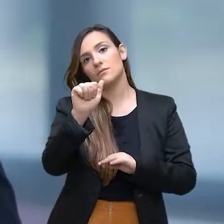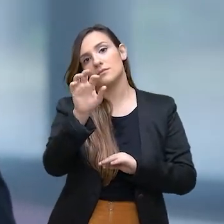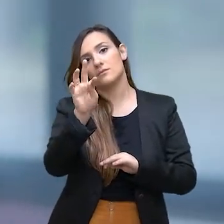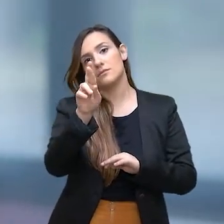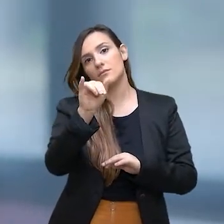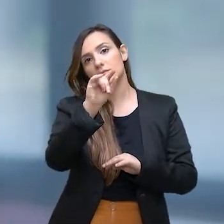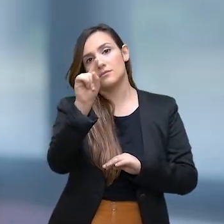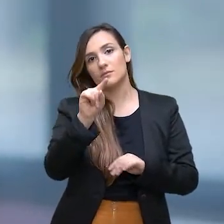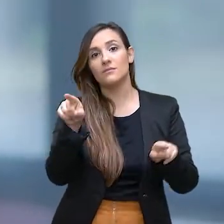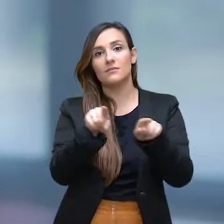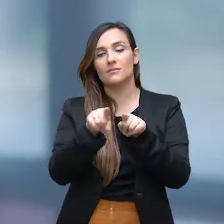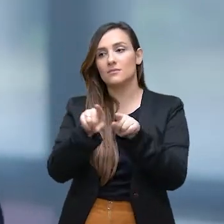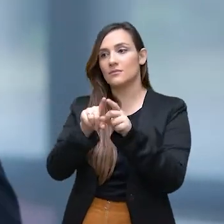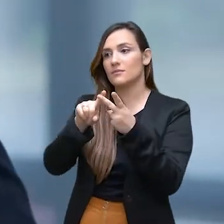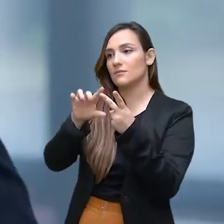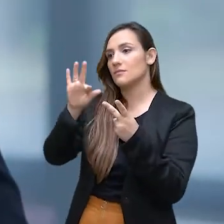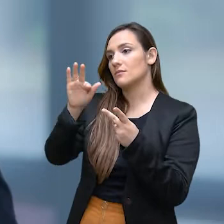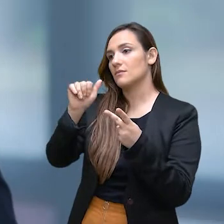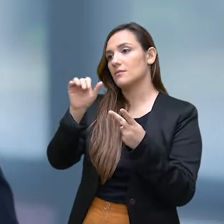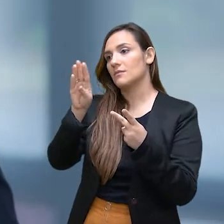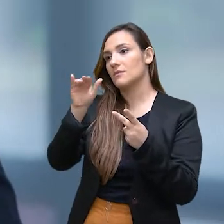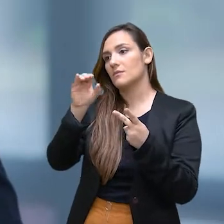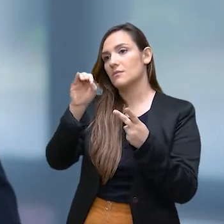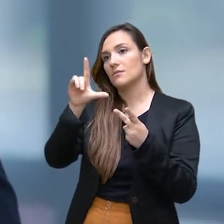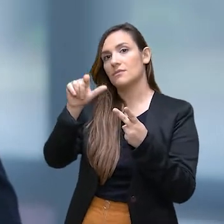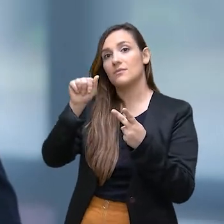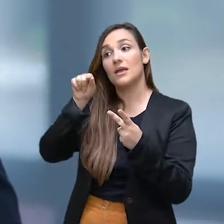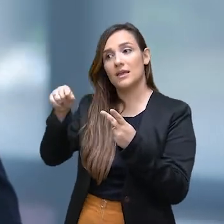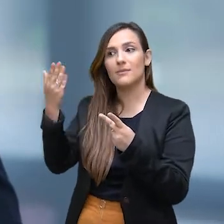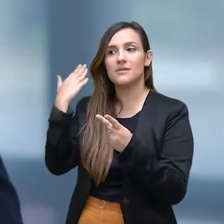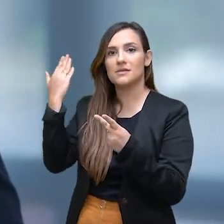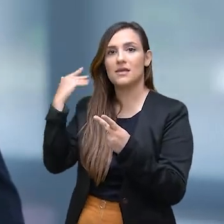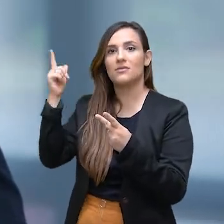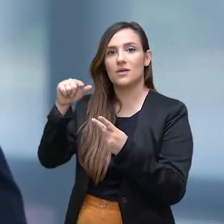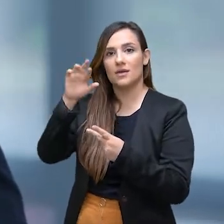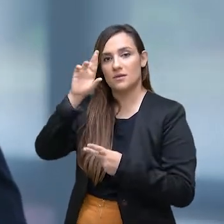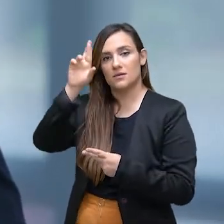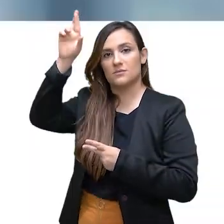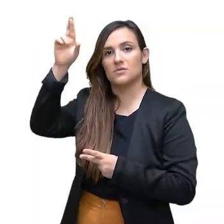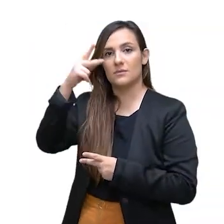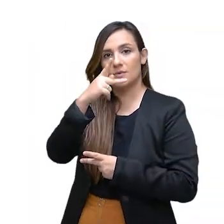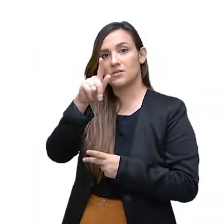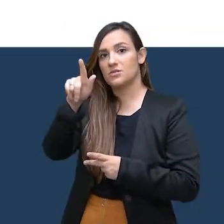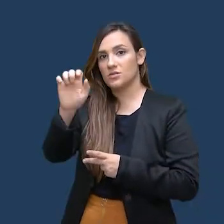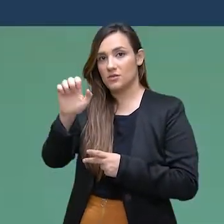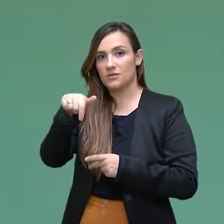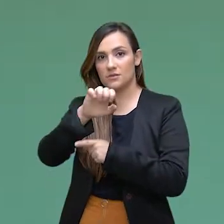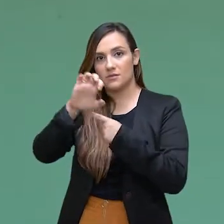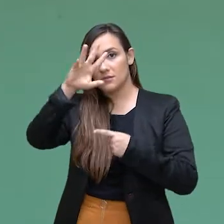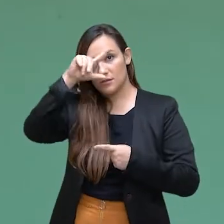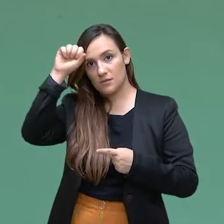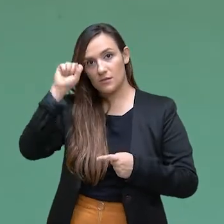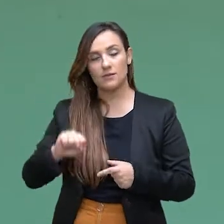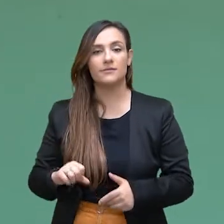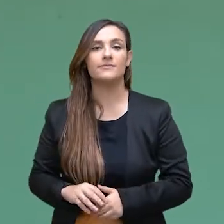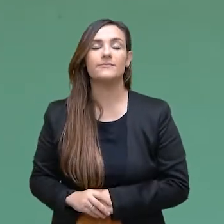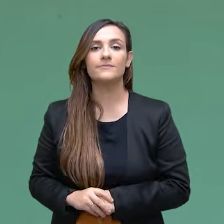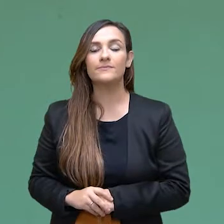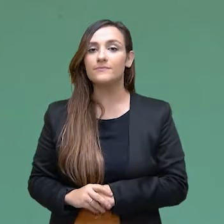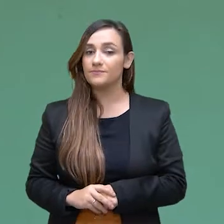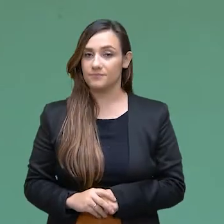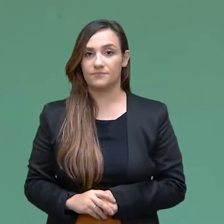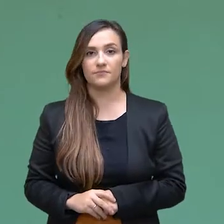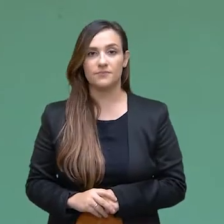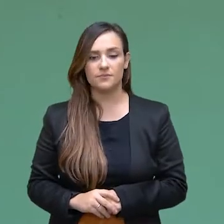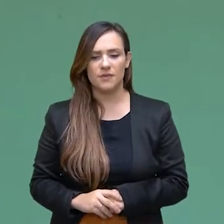Stewart e Fabíola Maquete, na época da gravação, Procuradora-Geral do Estado de Mato Grosso do Sul. Quando a mulher se junta